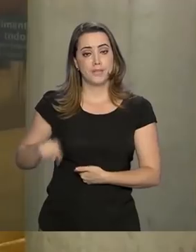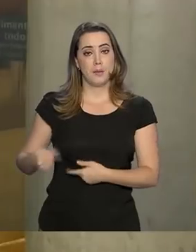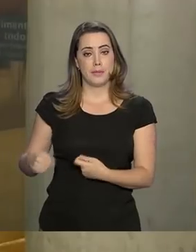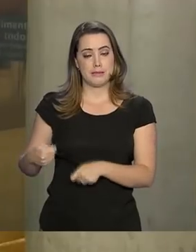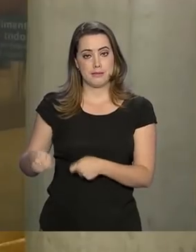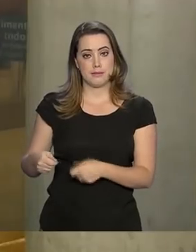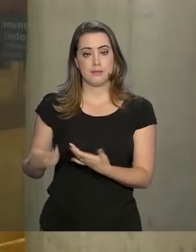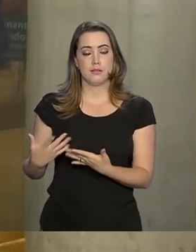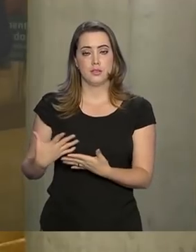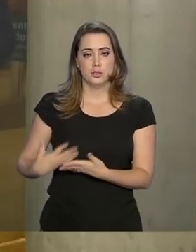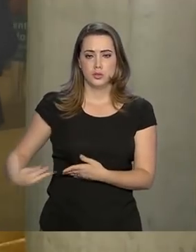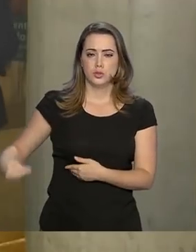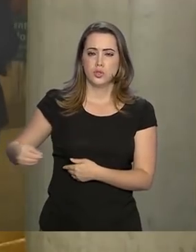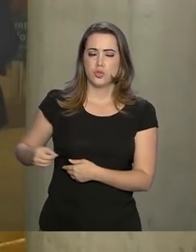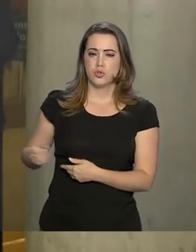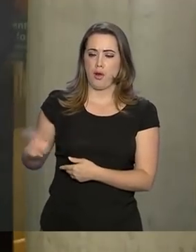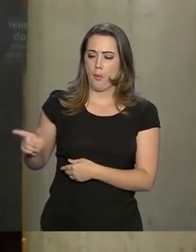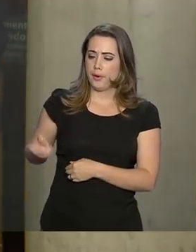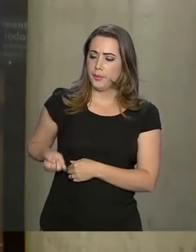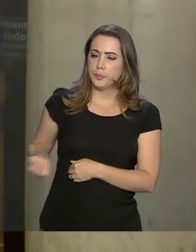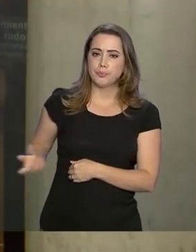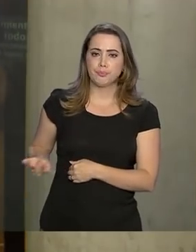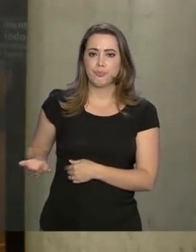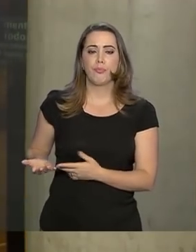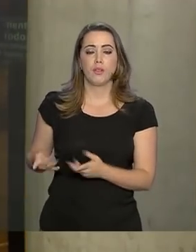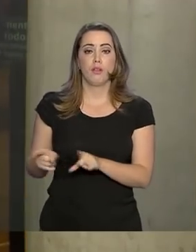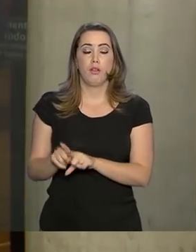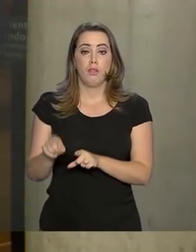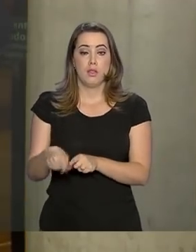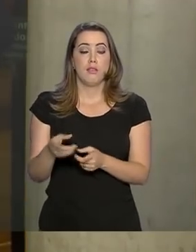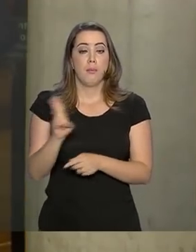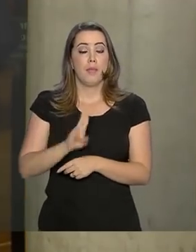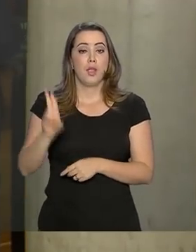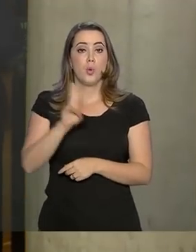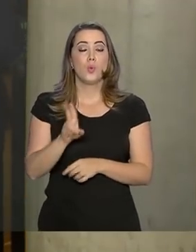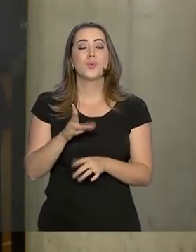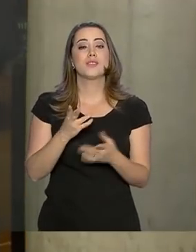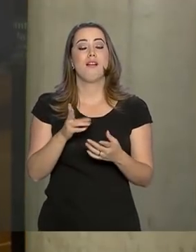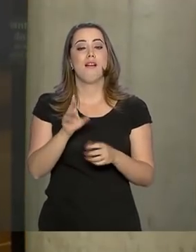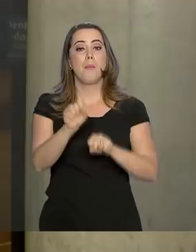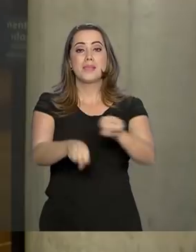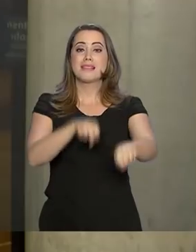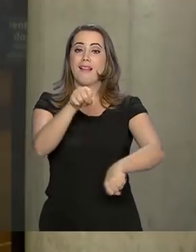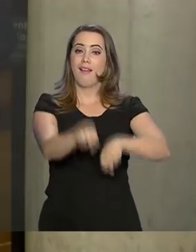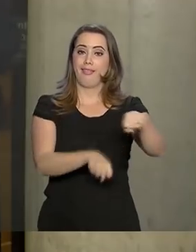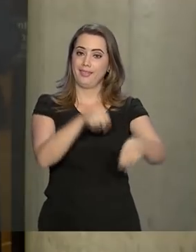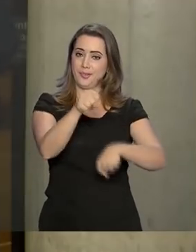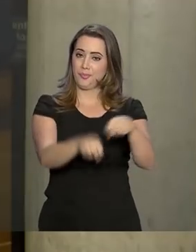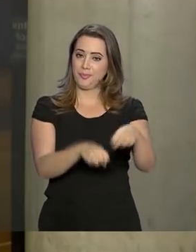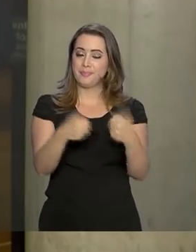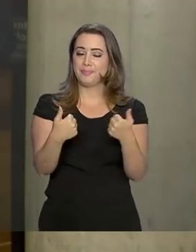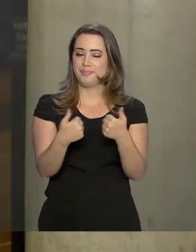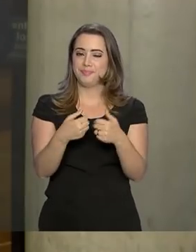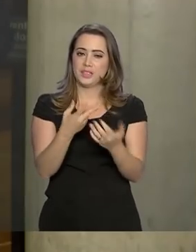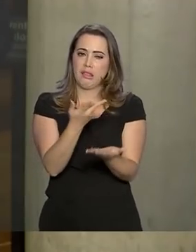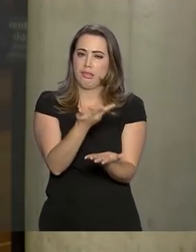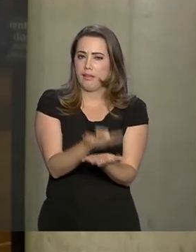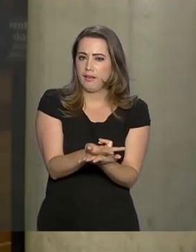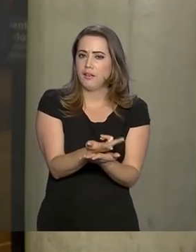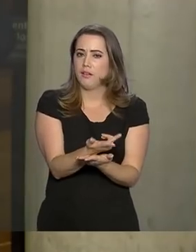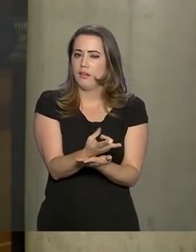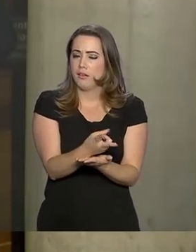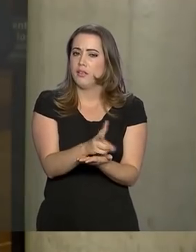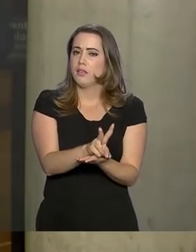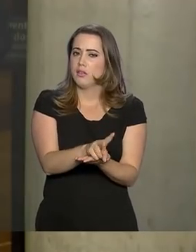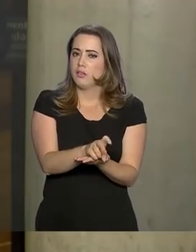exercícios de fisioterapia, aquela bicicleta que se acopla aos pés da cama e ele pode movimentar as pernas. Exercícios